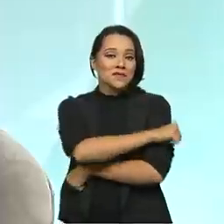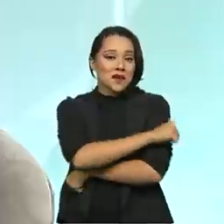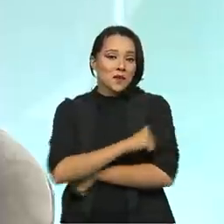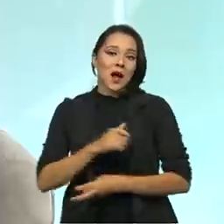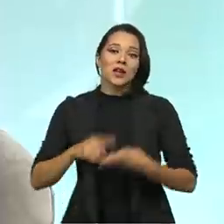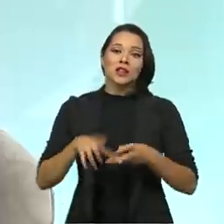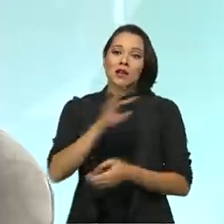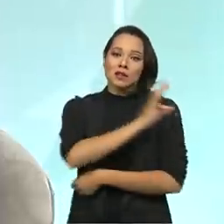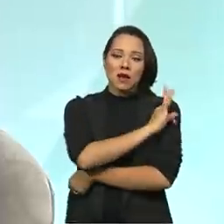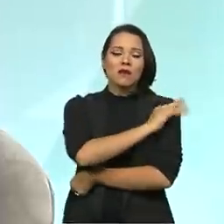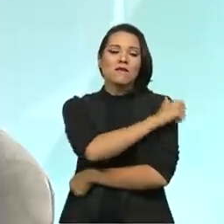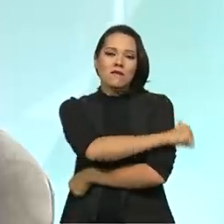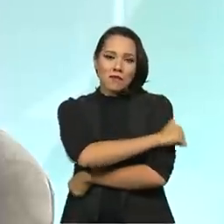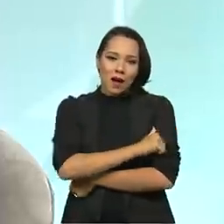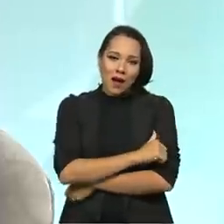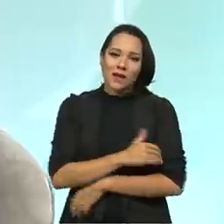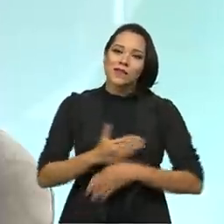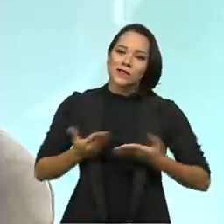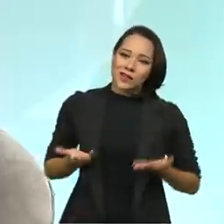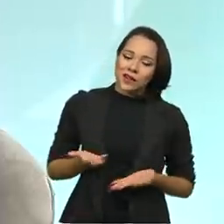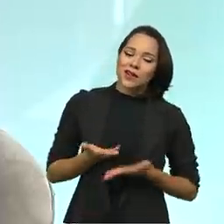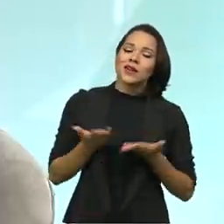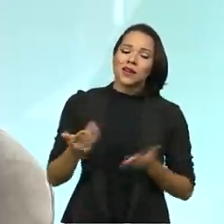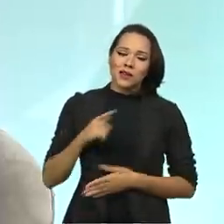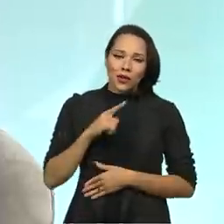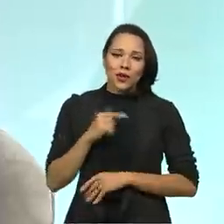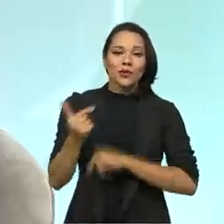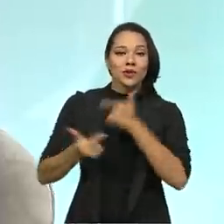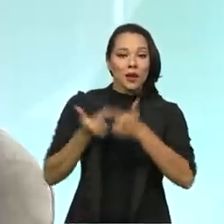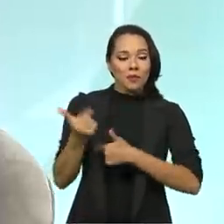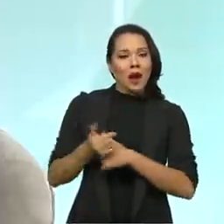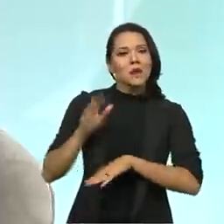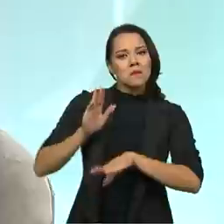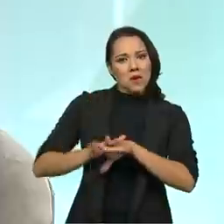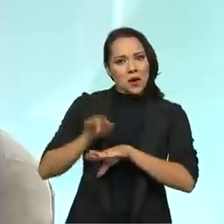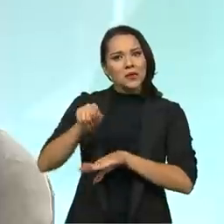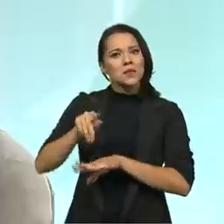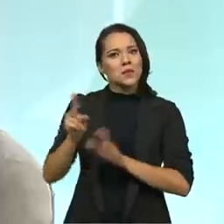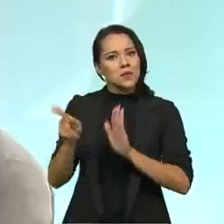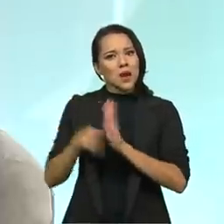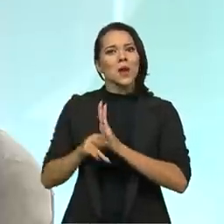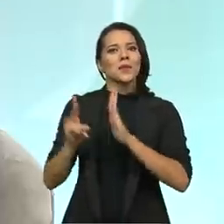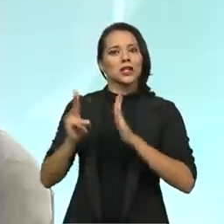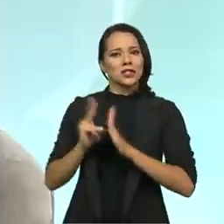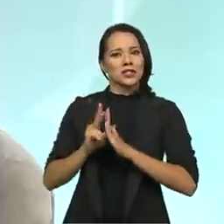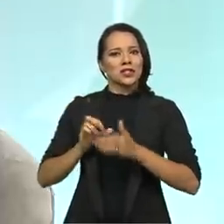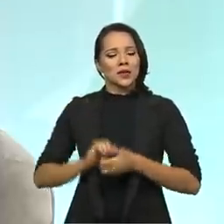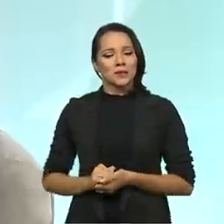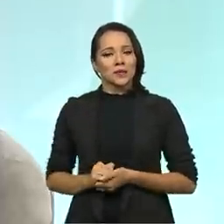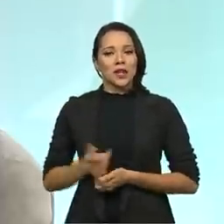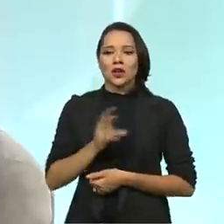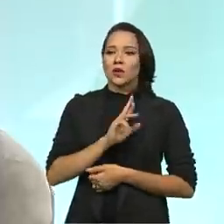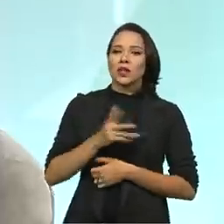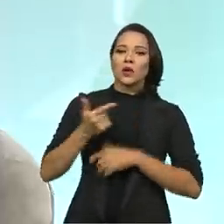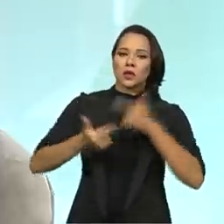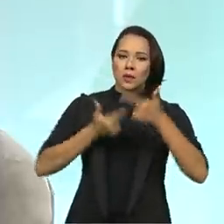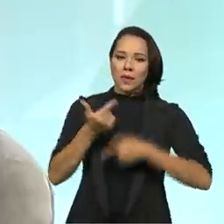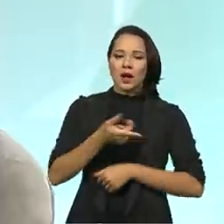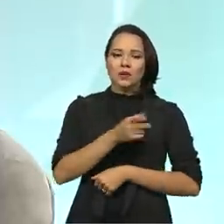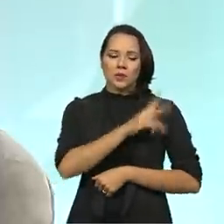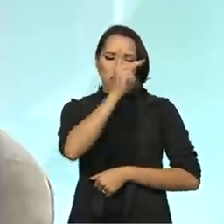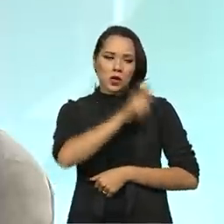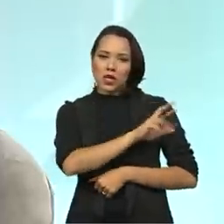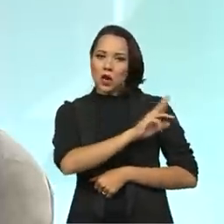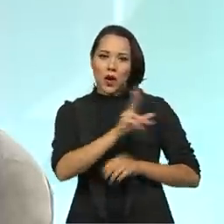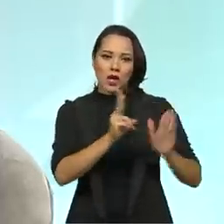de enfermagem. Então, a gente conta com o trabalho do indígena. Então, não há um trabalho do não indígena para o indígena. Não,